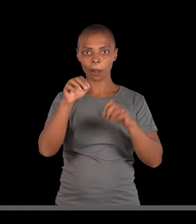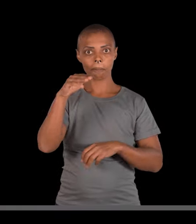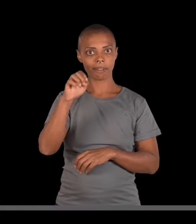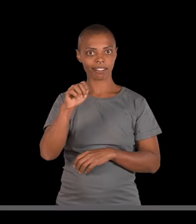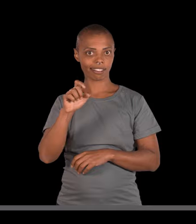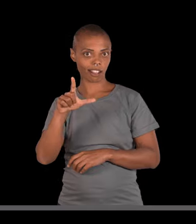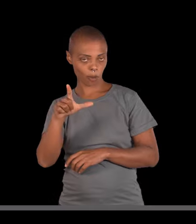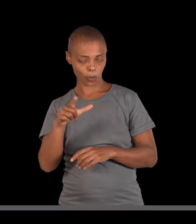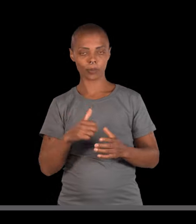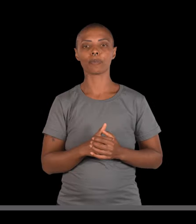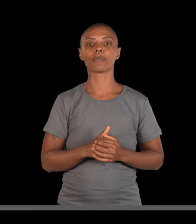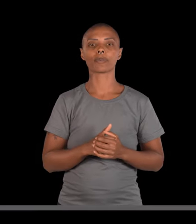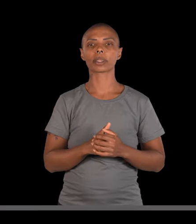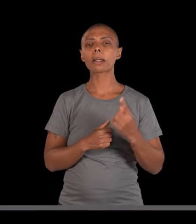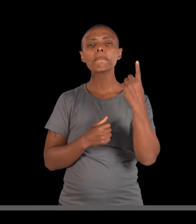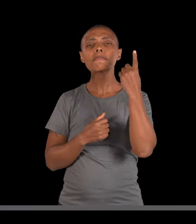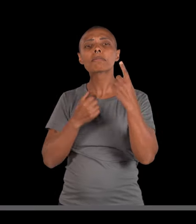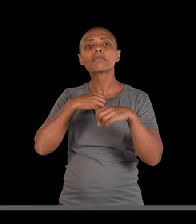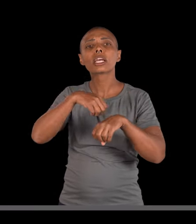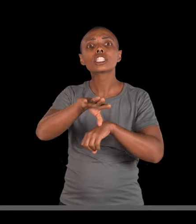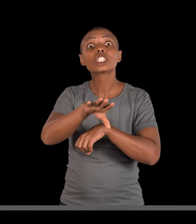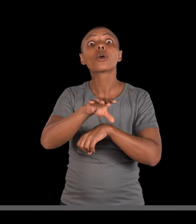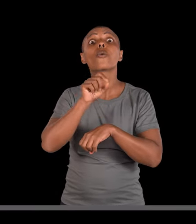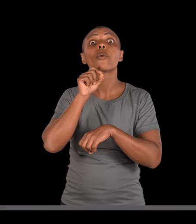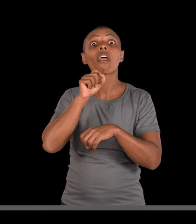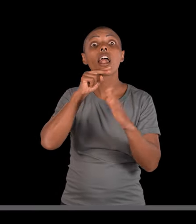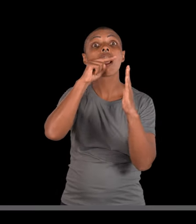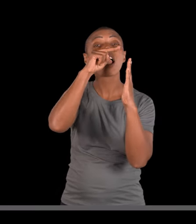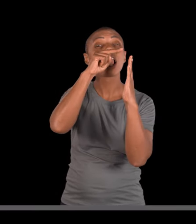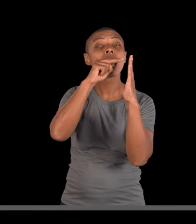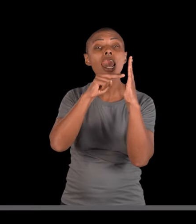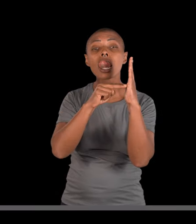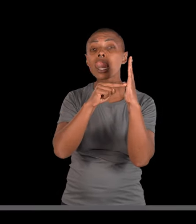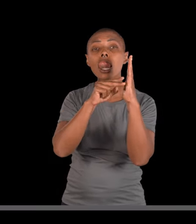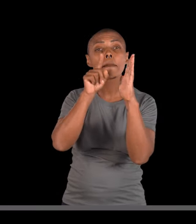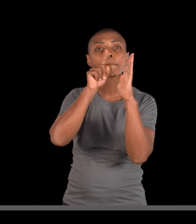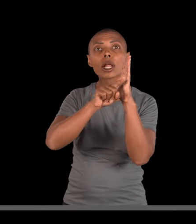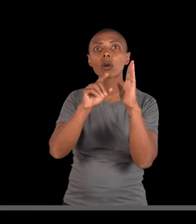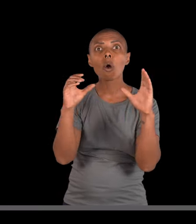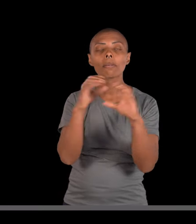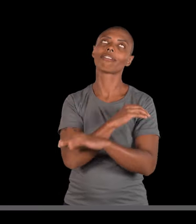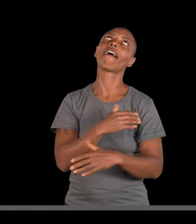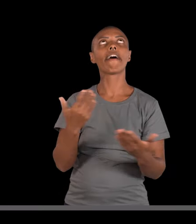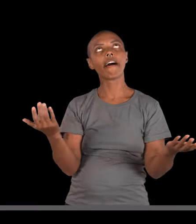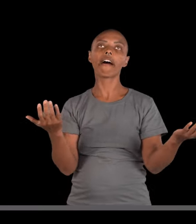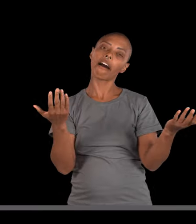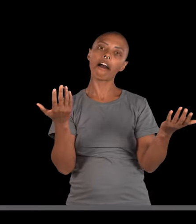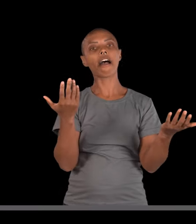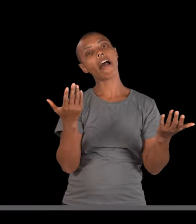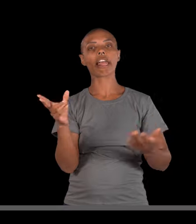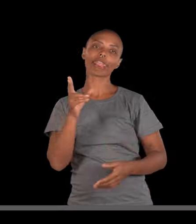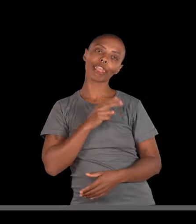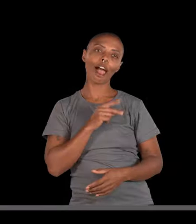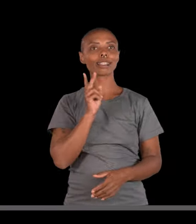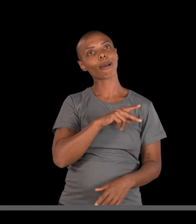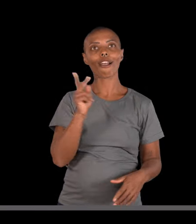relacionadas à primeira lei de Mendel. E a primeira dica que eu te dou é leia o enunciado. Nossa,